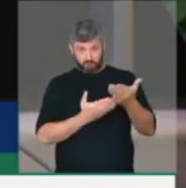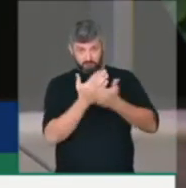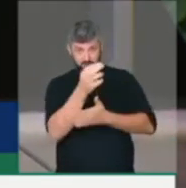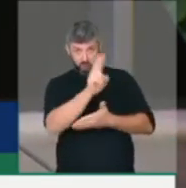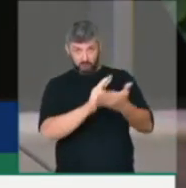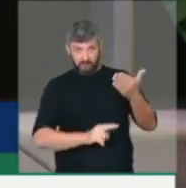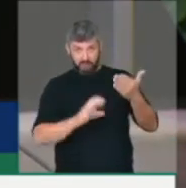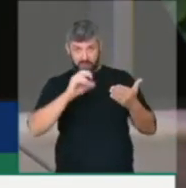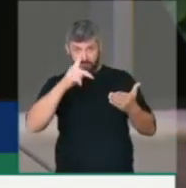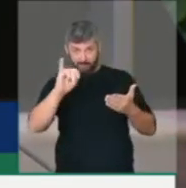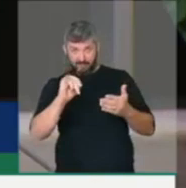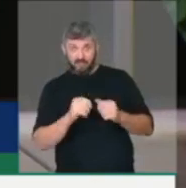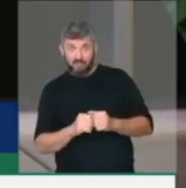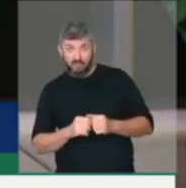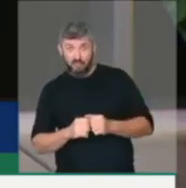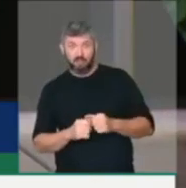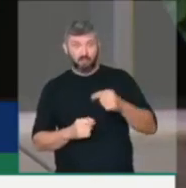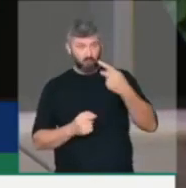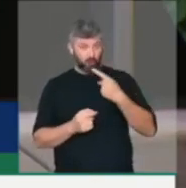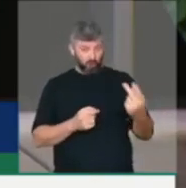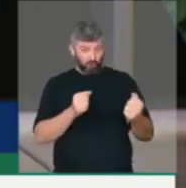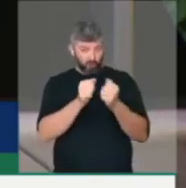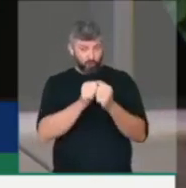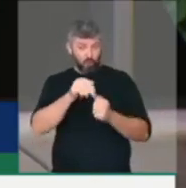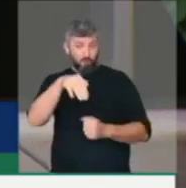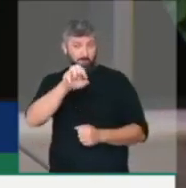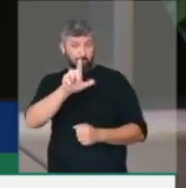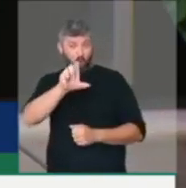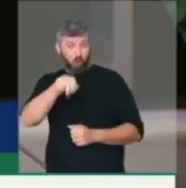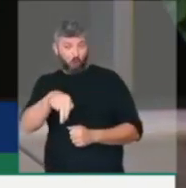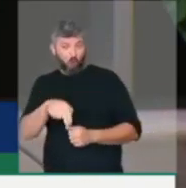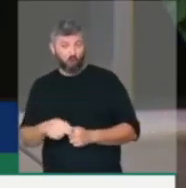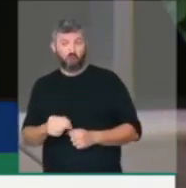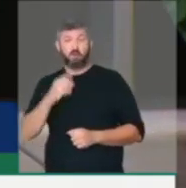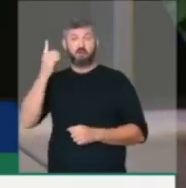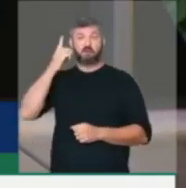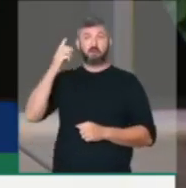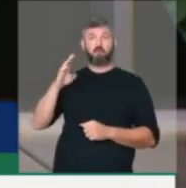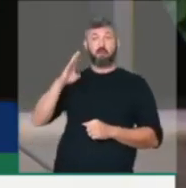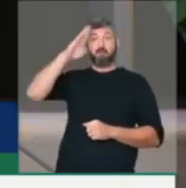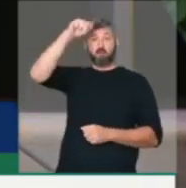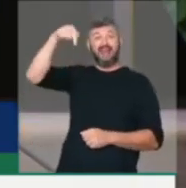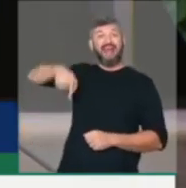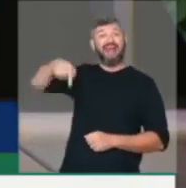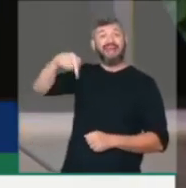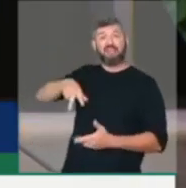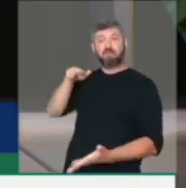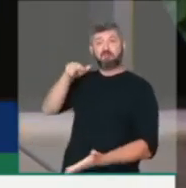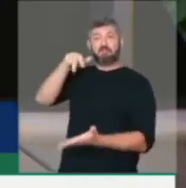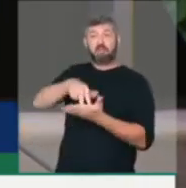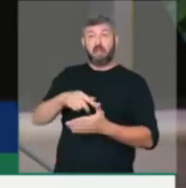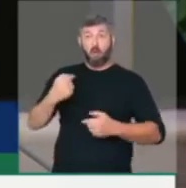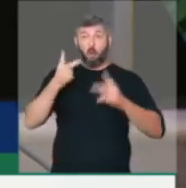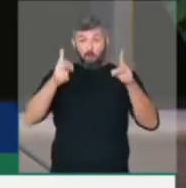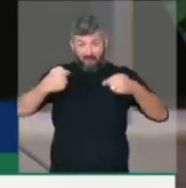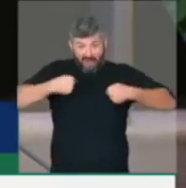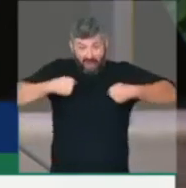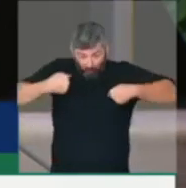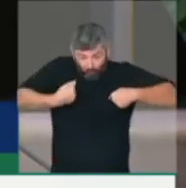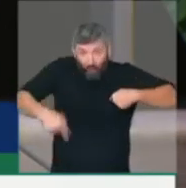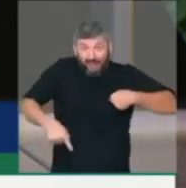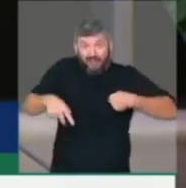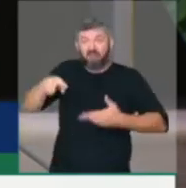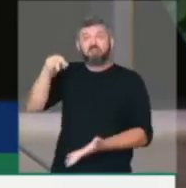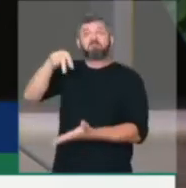da CPI, Molon, nós estávamos juntos lá, o deputado Bolsonaro subiu aqui, neste lugar onde eu estou, para